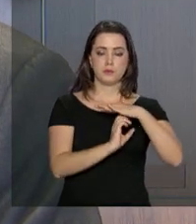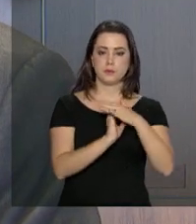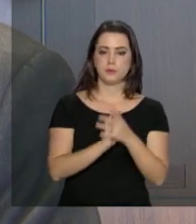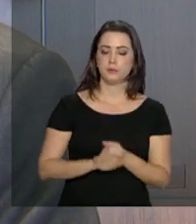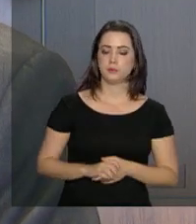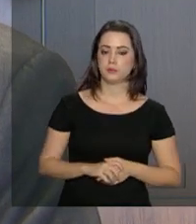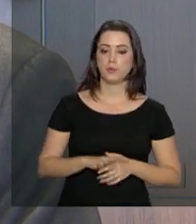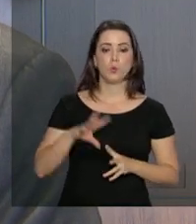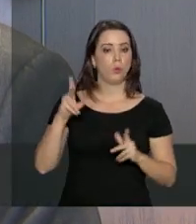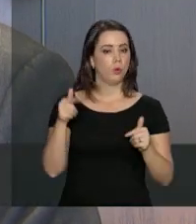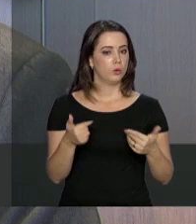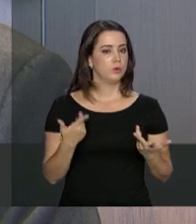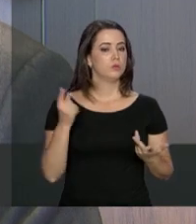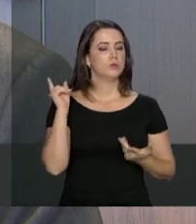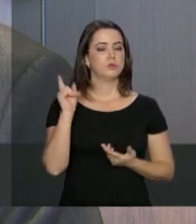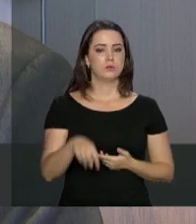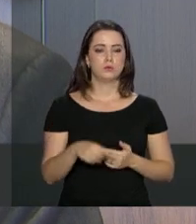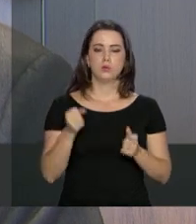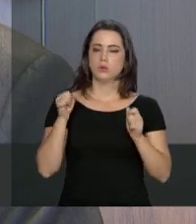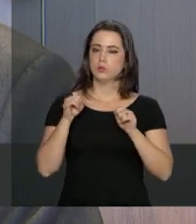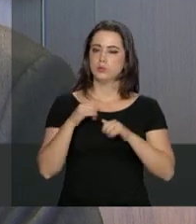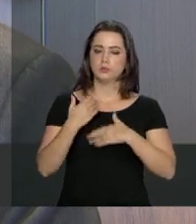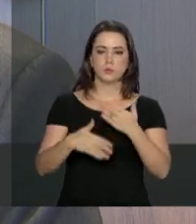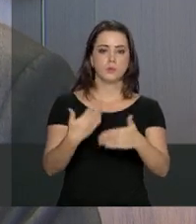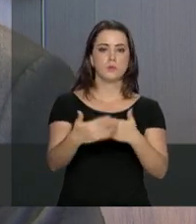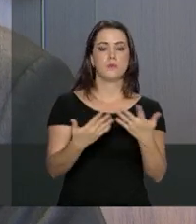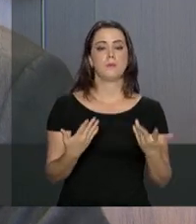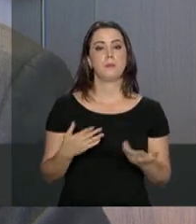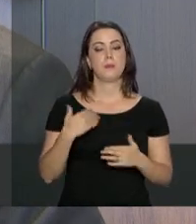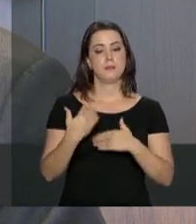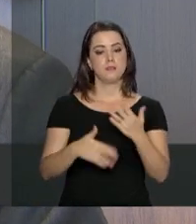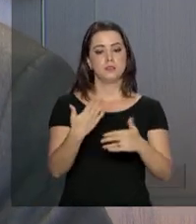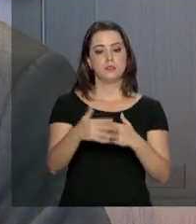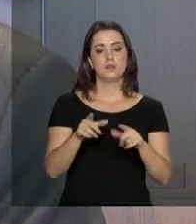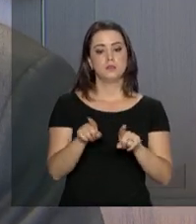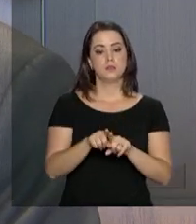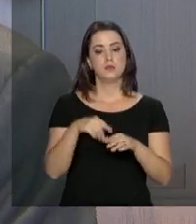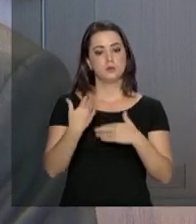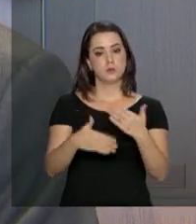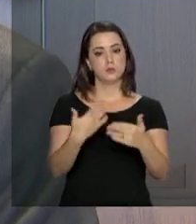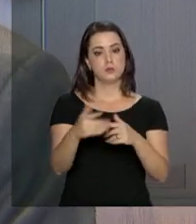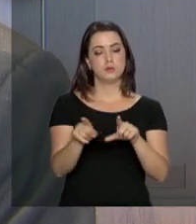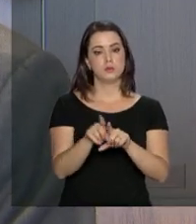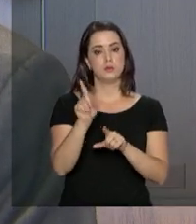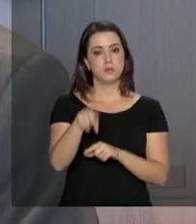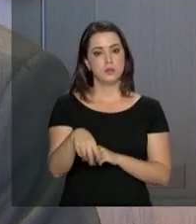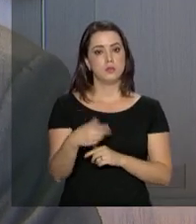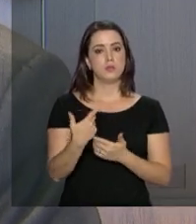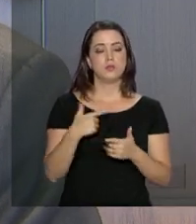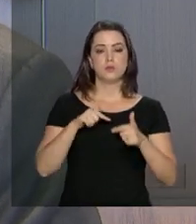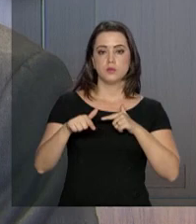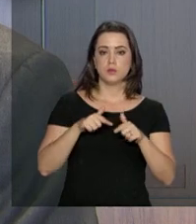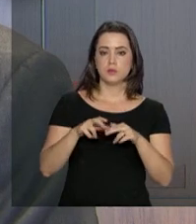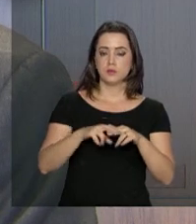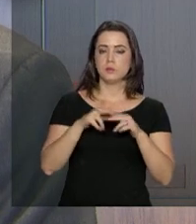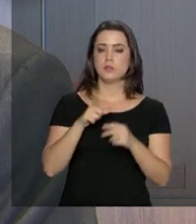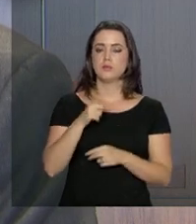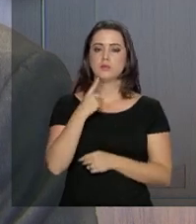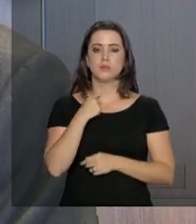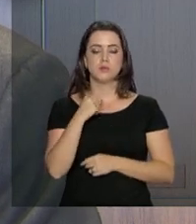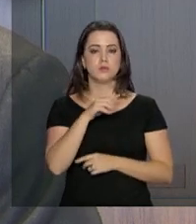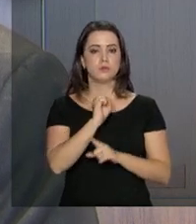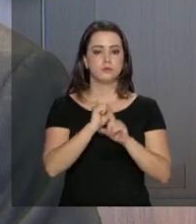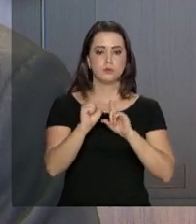projetos são projetos de desenvolvimento. O desenvolvimento acaba desembocando nas ações que têm interesse